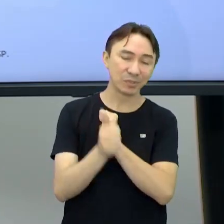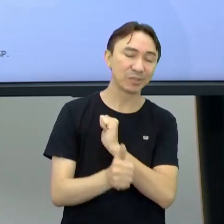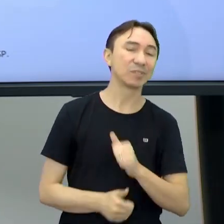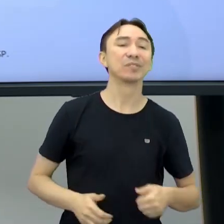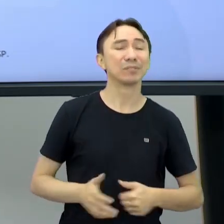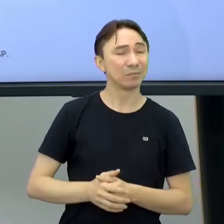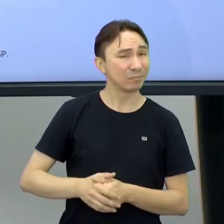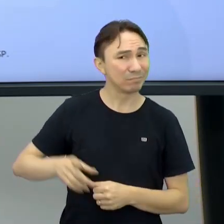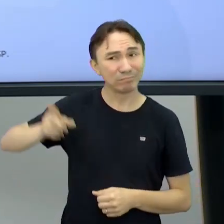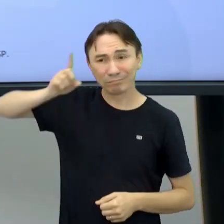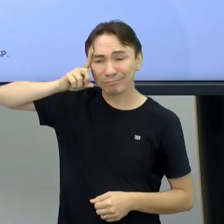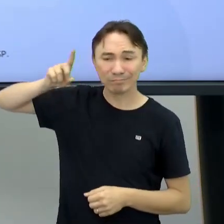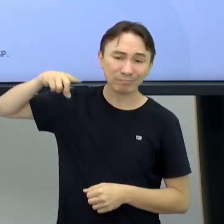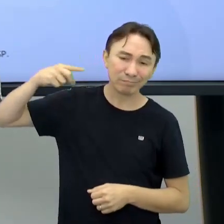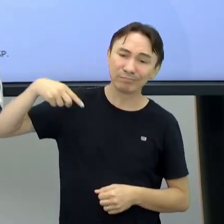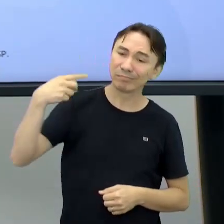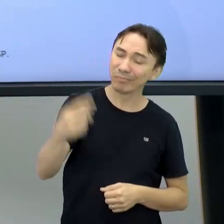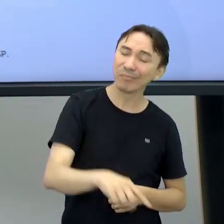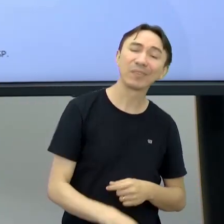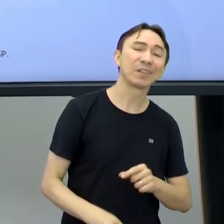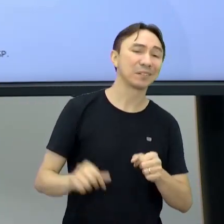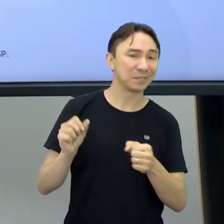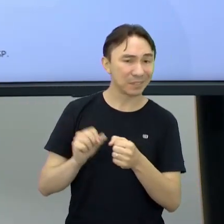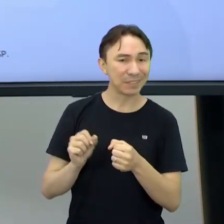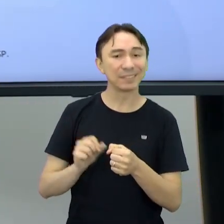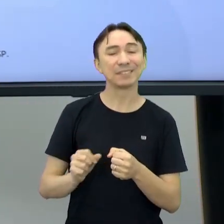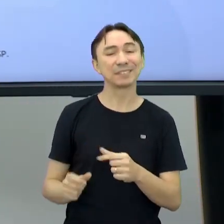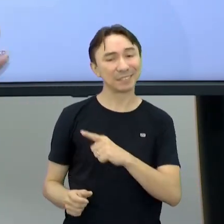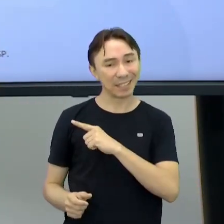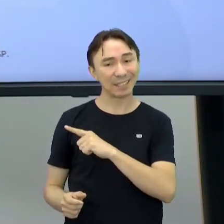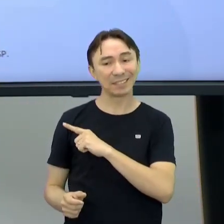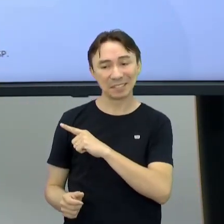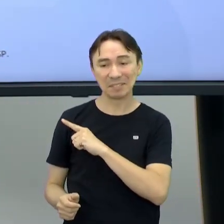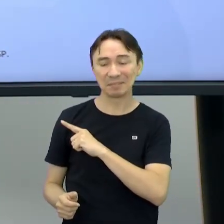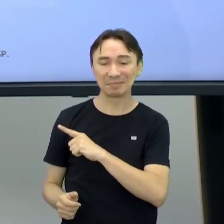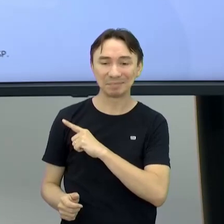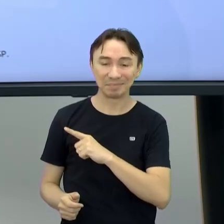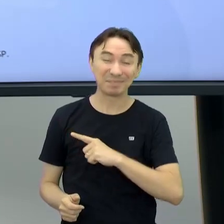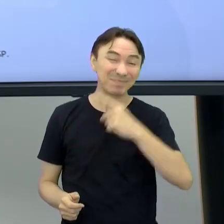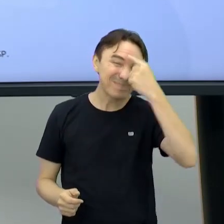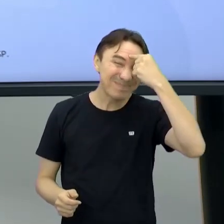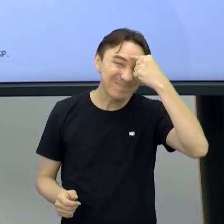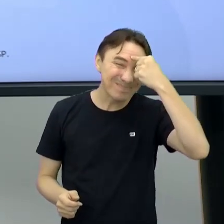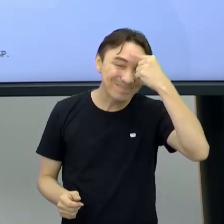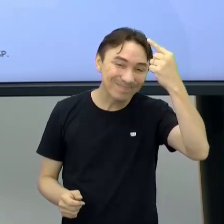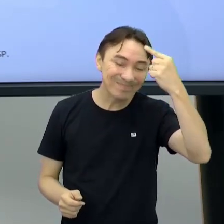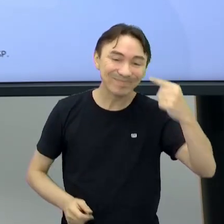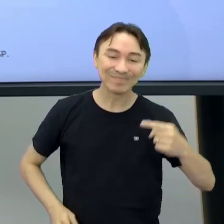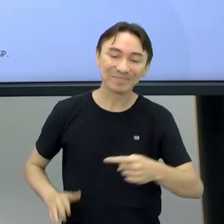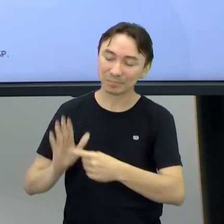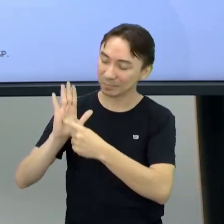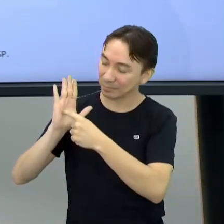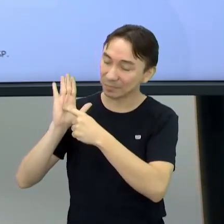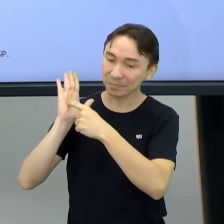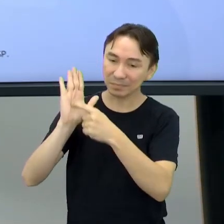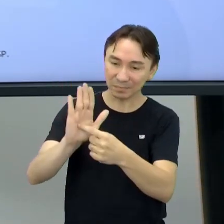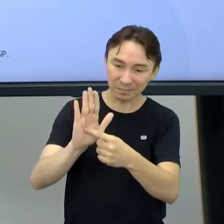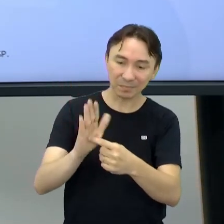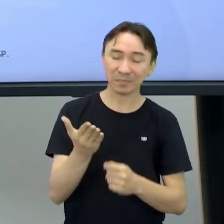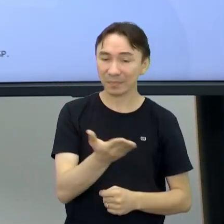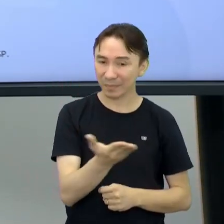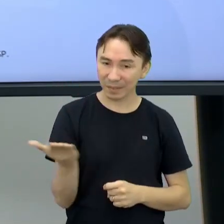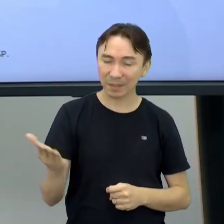eu... Você lembra quando a gente foi apresentar Apresentar aí para os professores O nosso